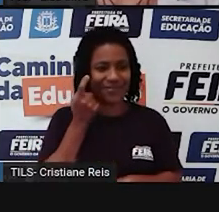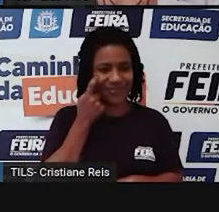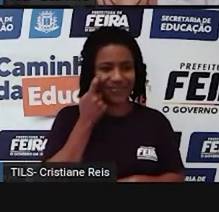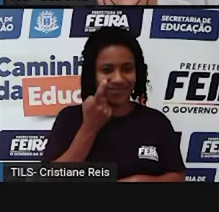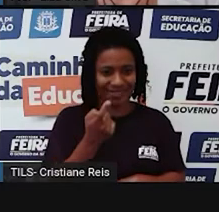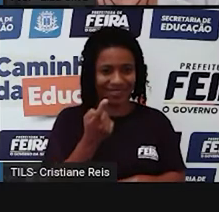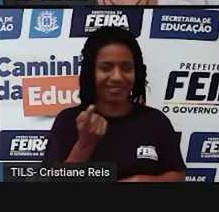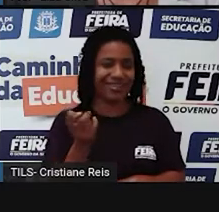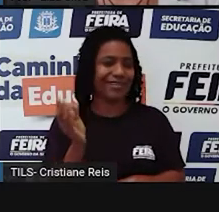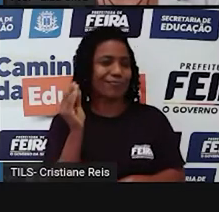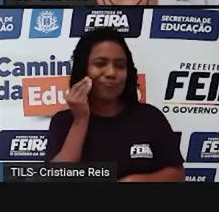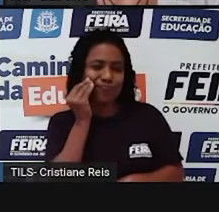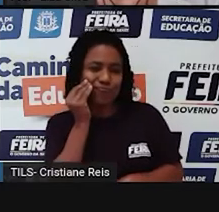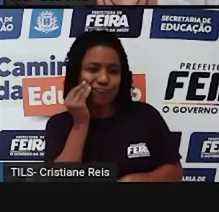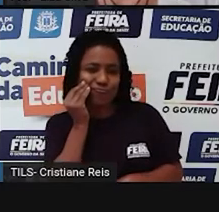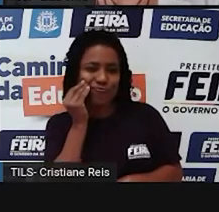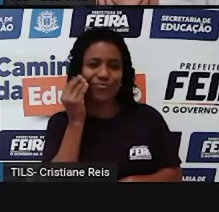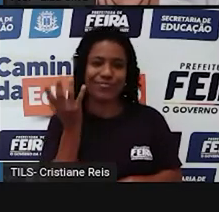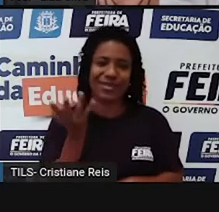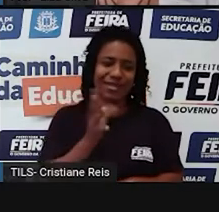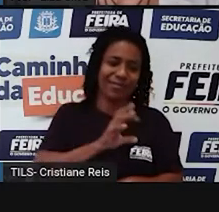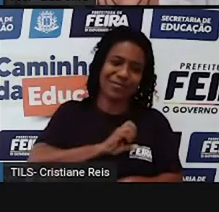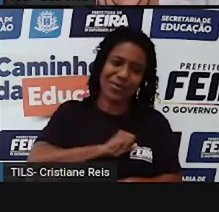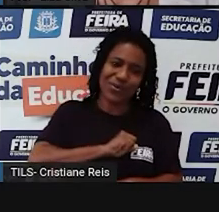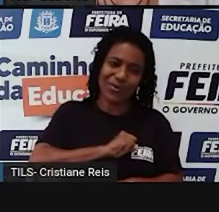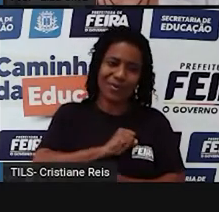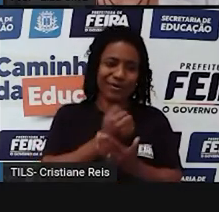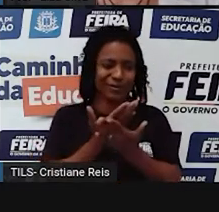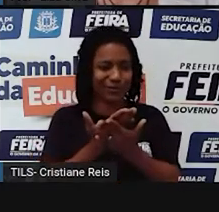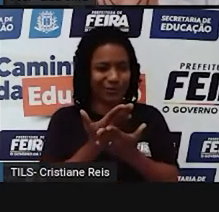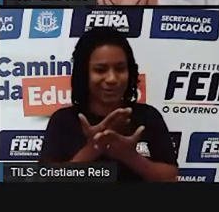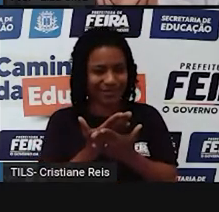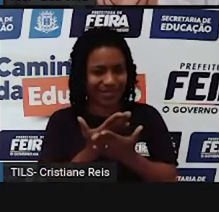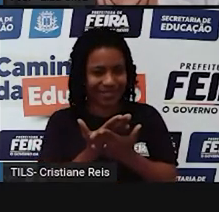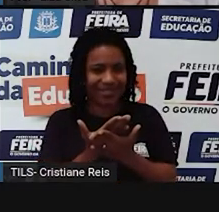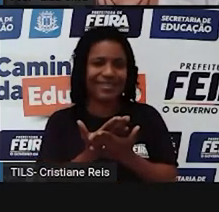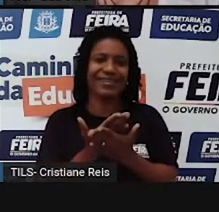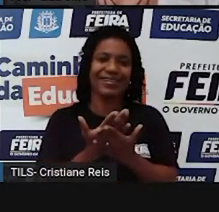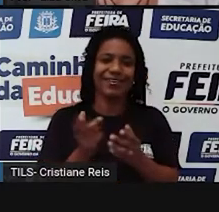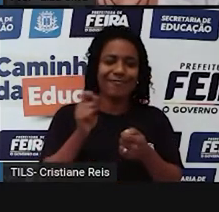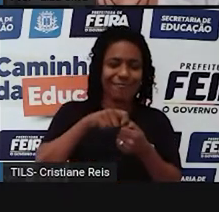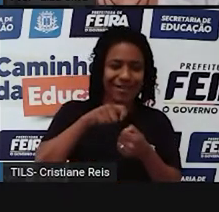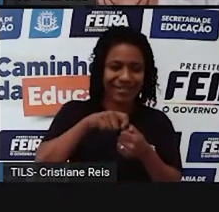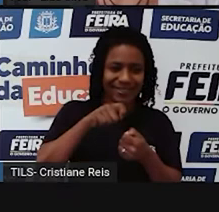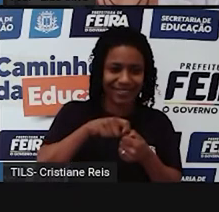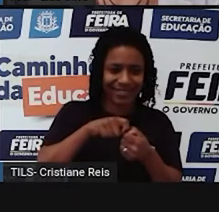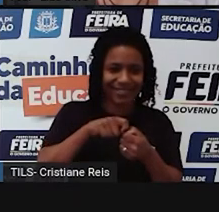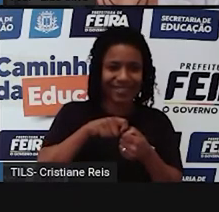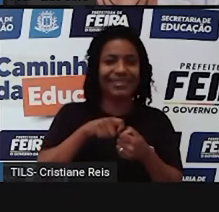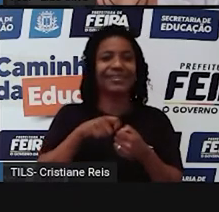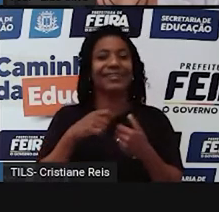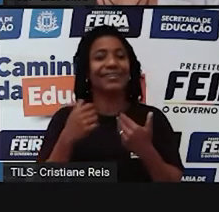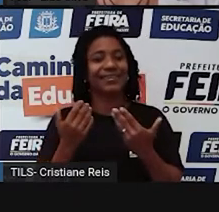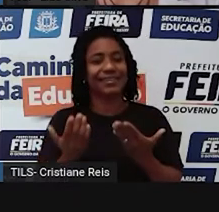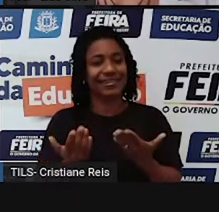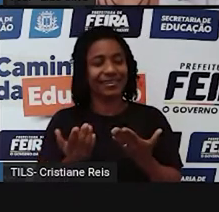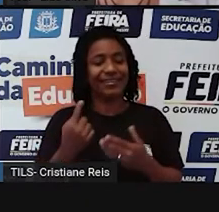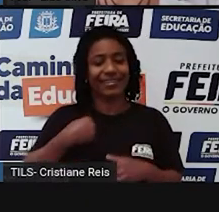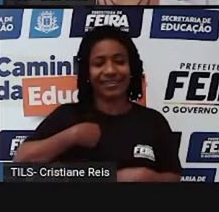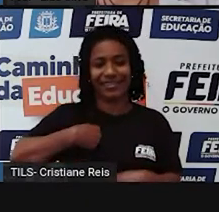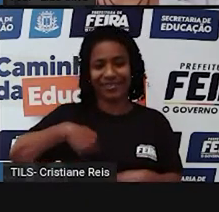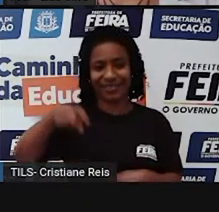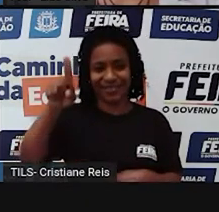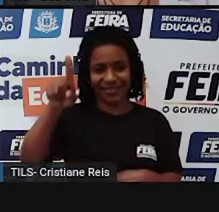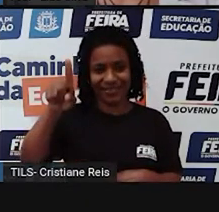amar, to love, estudar, to study. Fazer, to make, ir,